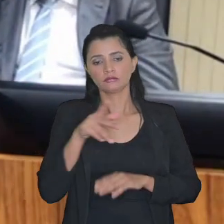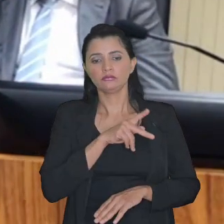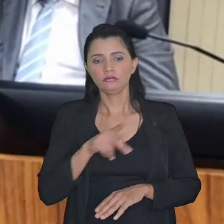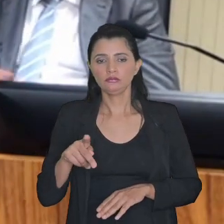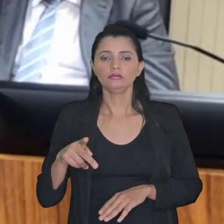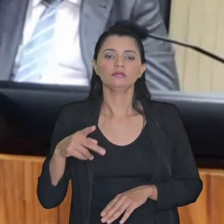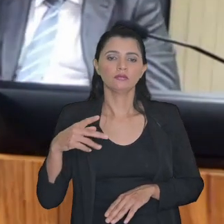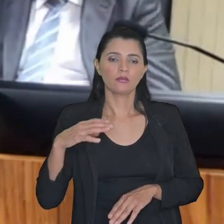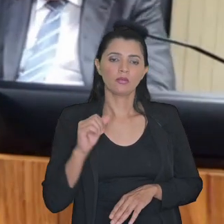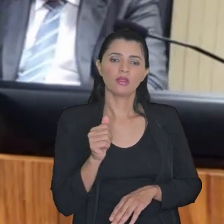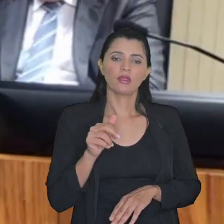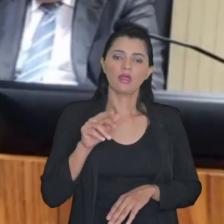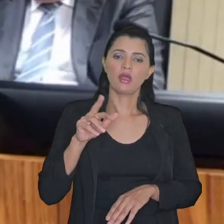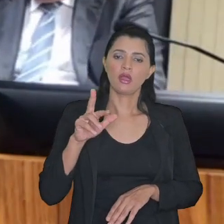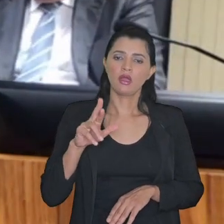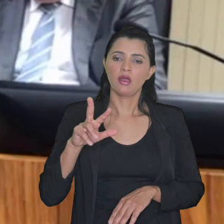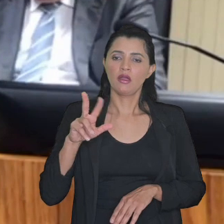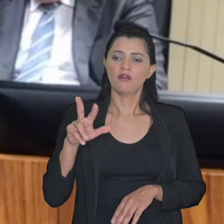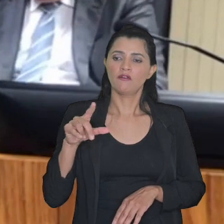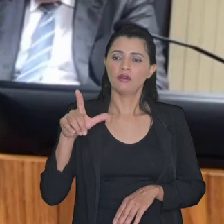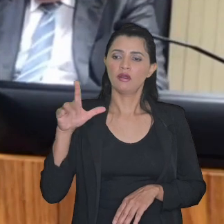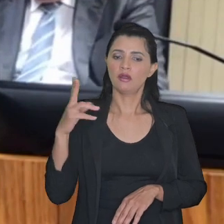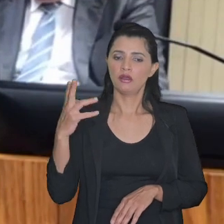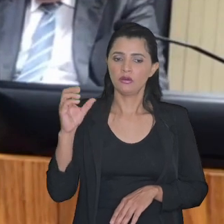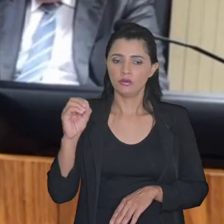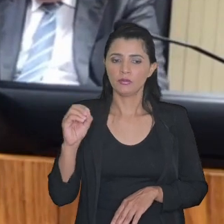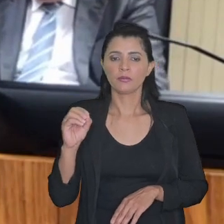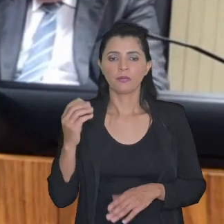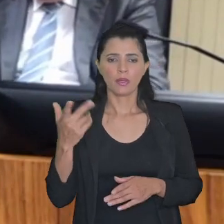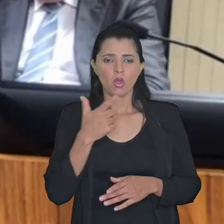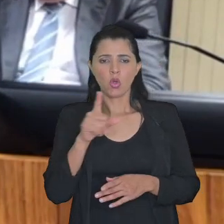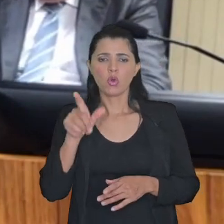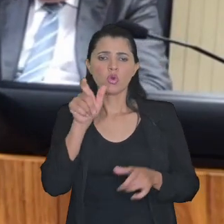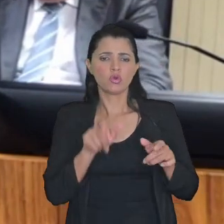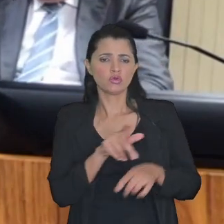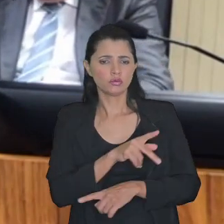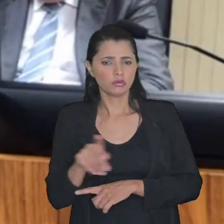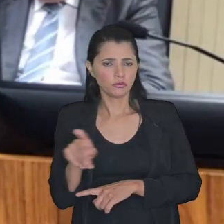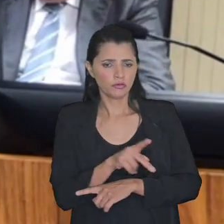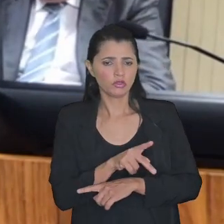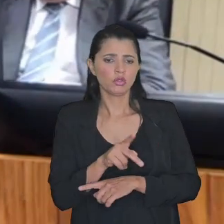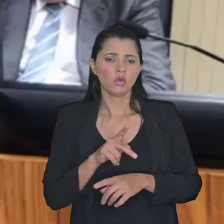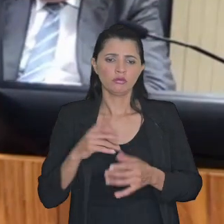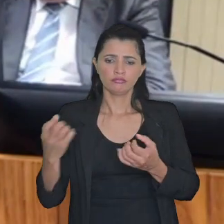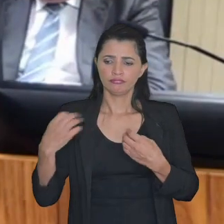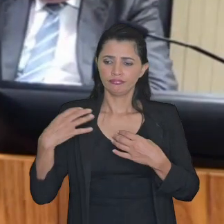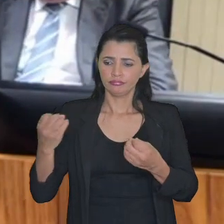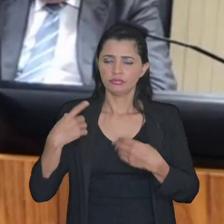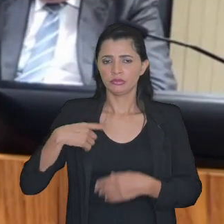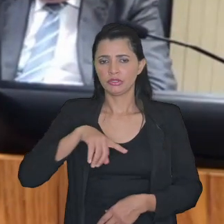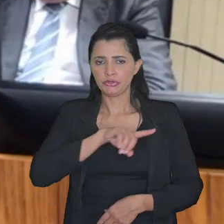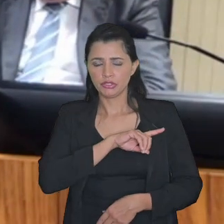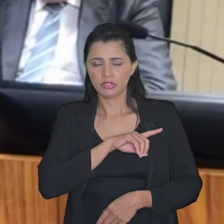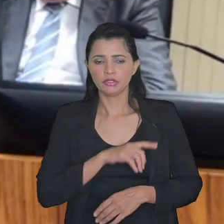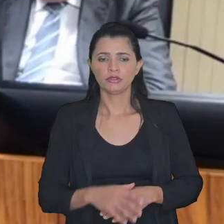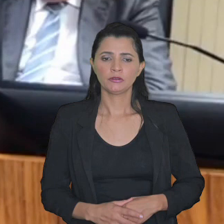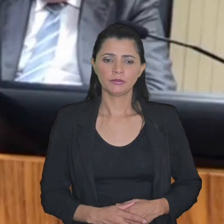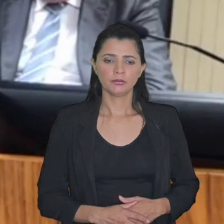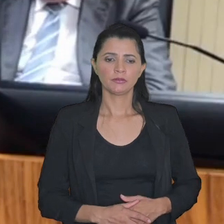Paulo de Barros Carvalho e outros tantos grandes professores que nos formaram é